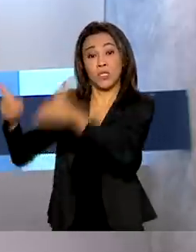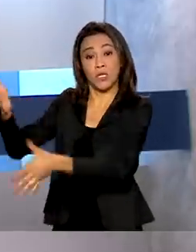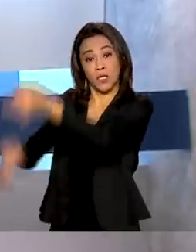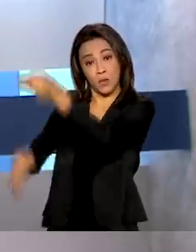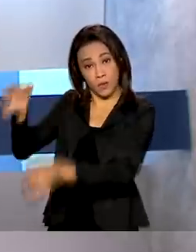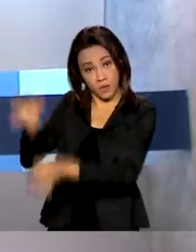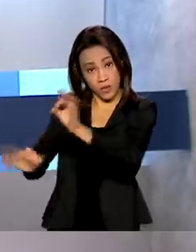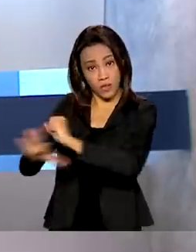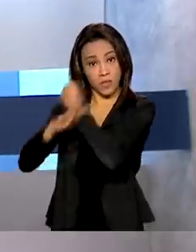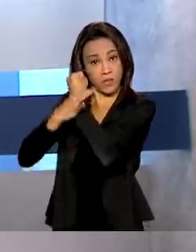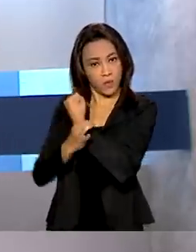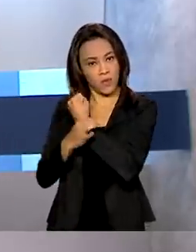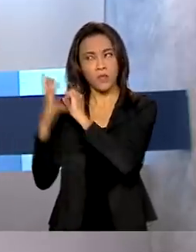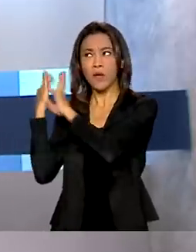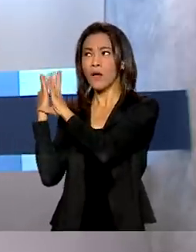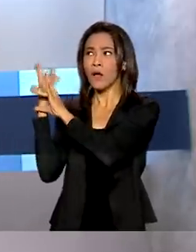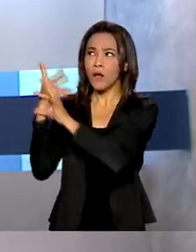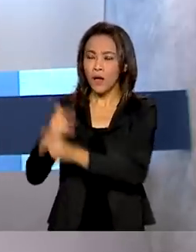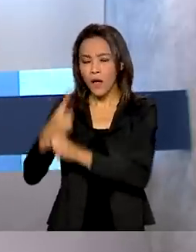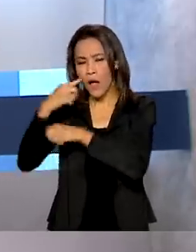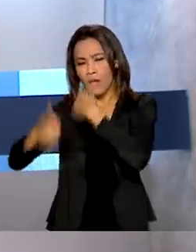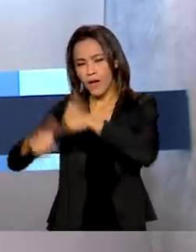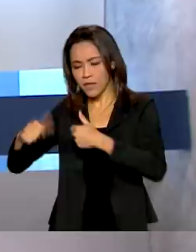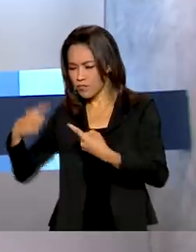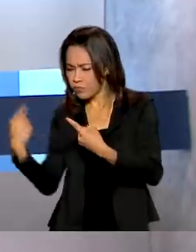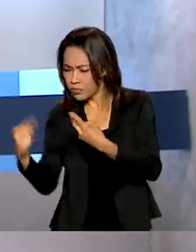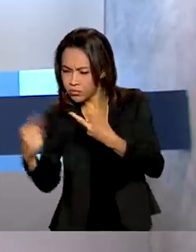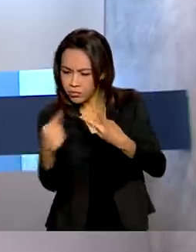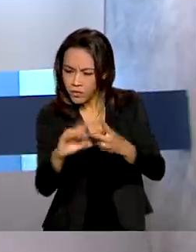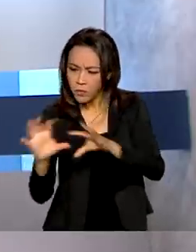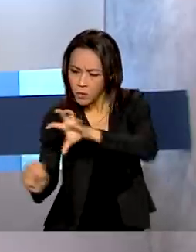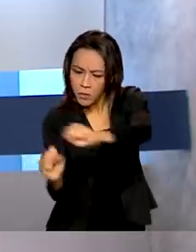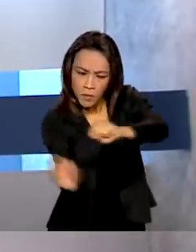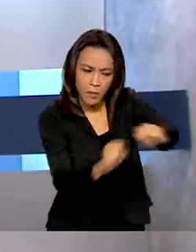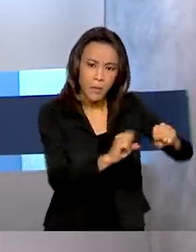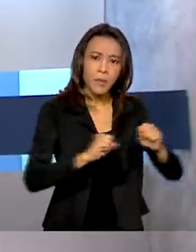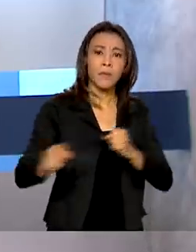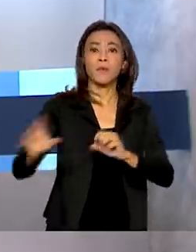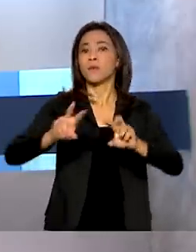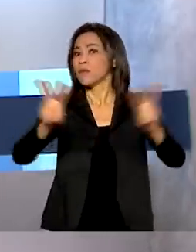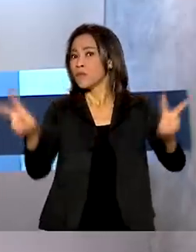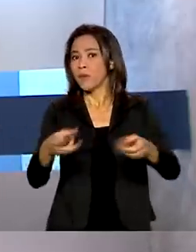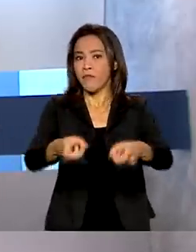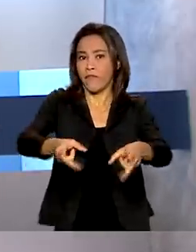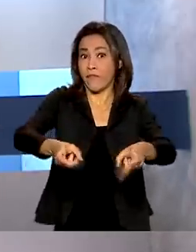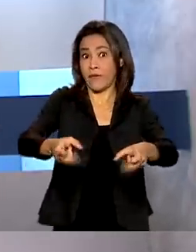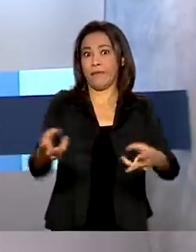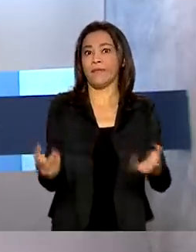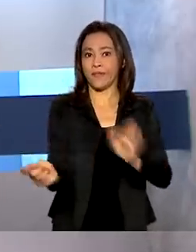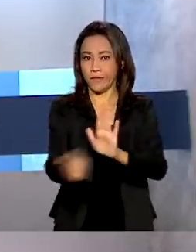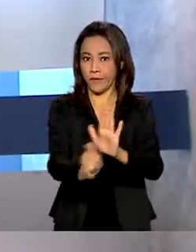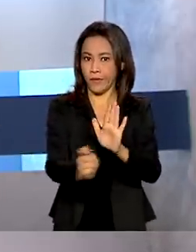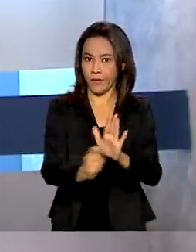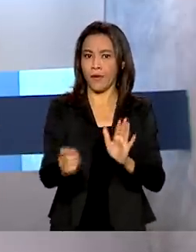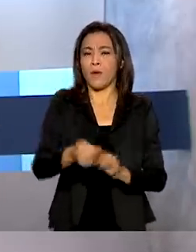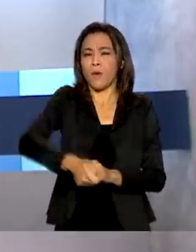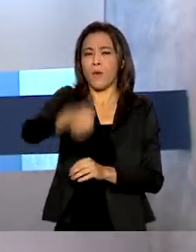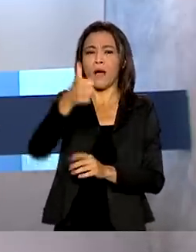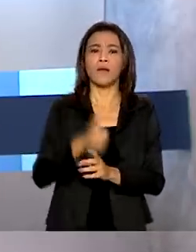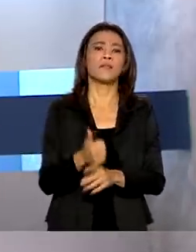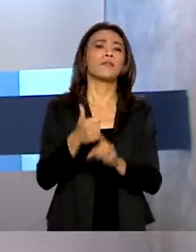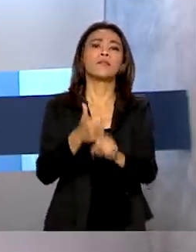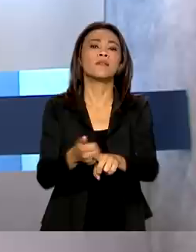Pública fez um balanço das operações, apreensões, e vendas de bens do tráfico. Quase 700 toneladas de